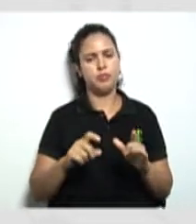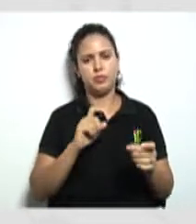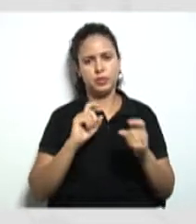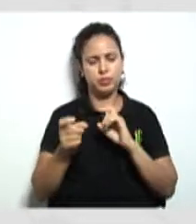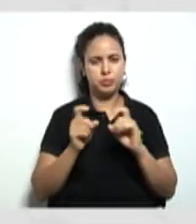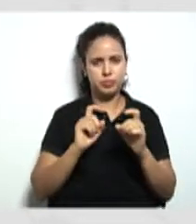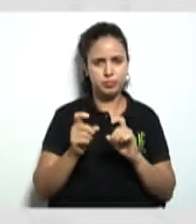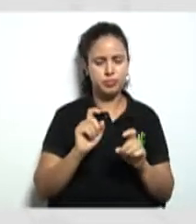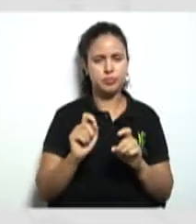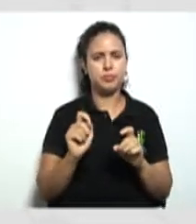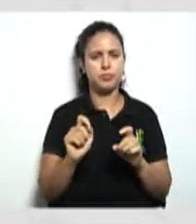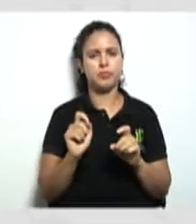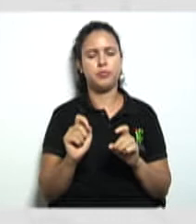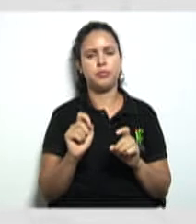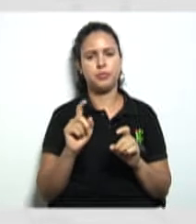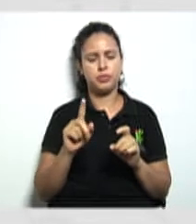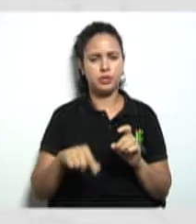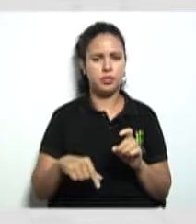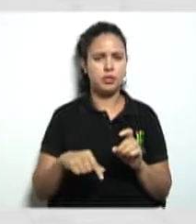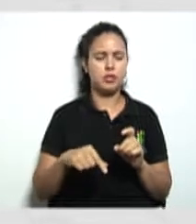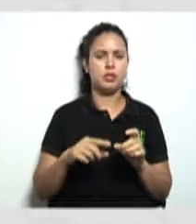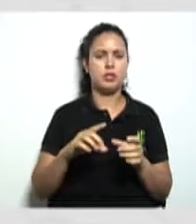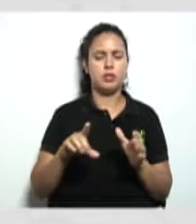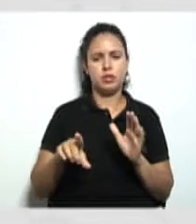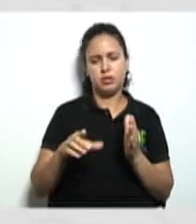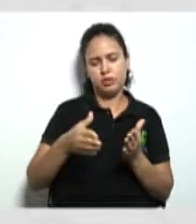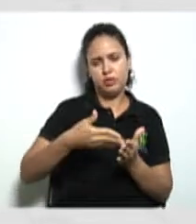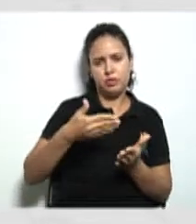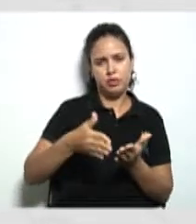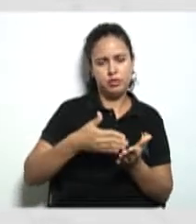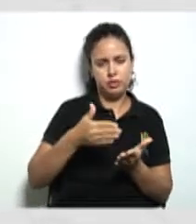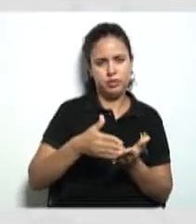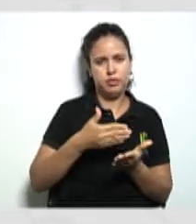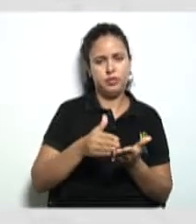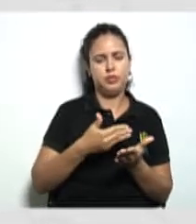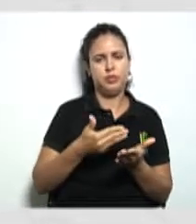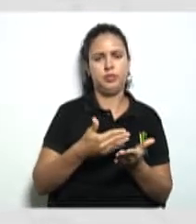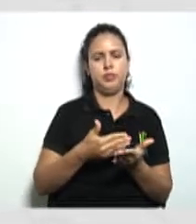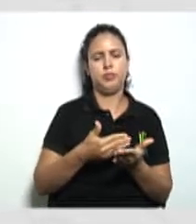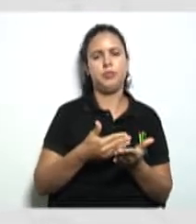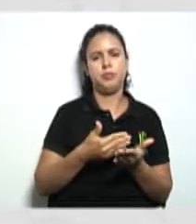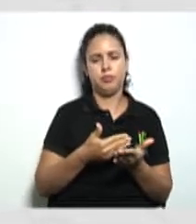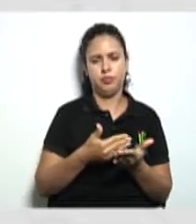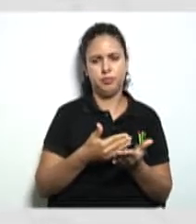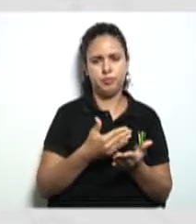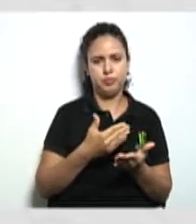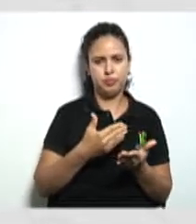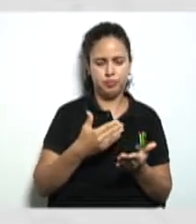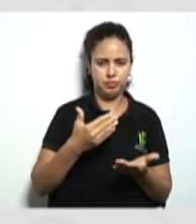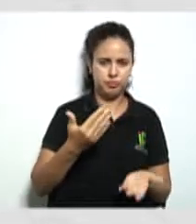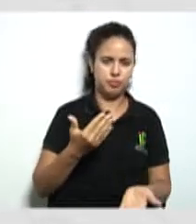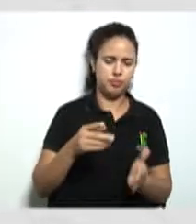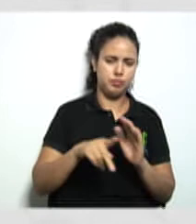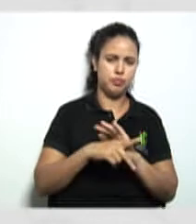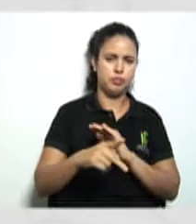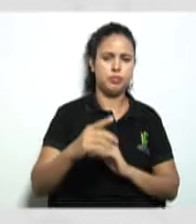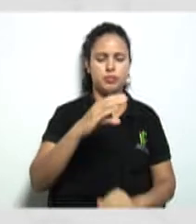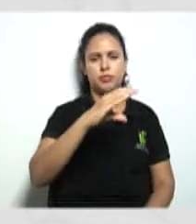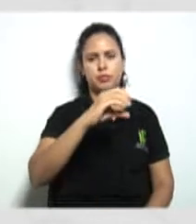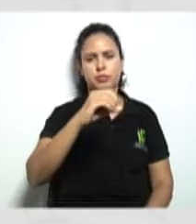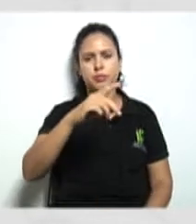previsto é a questão dos livros da cooperativa o que que seriam esses livros